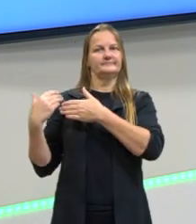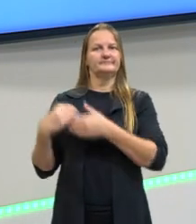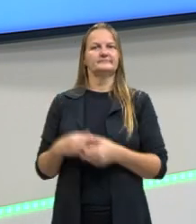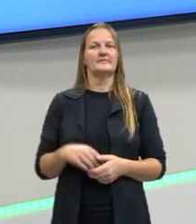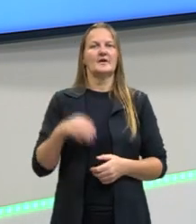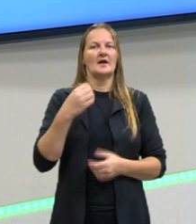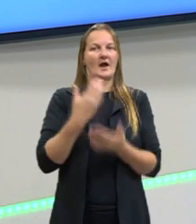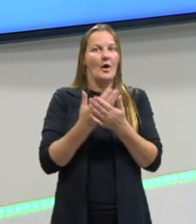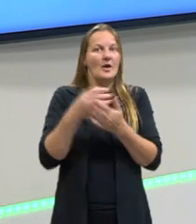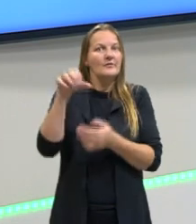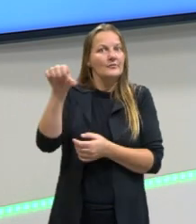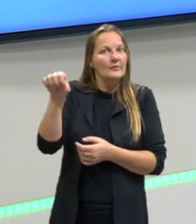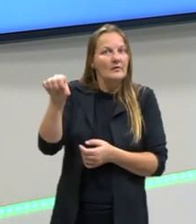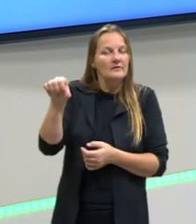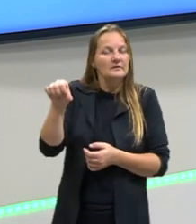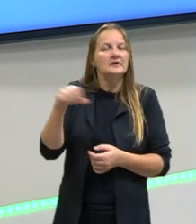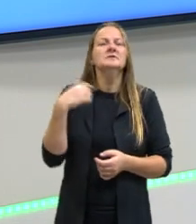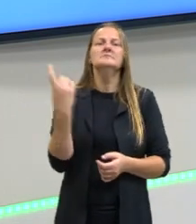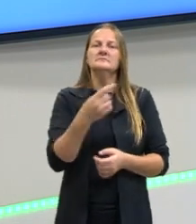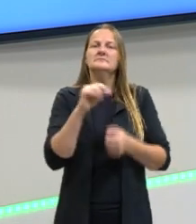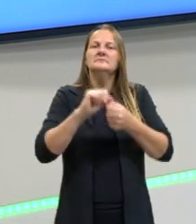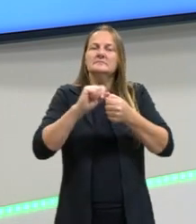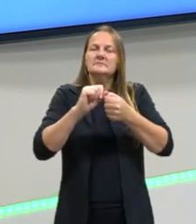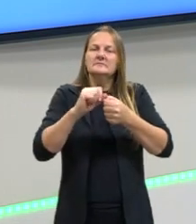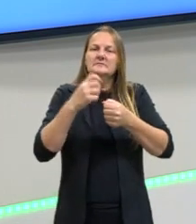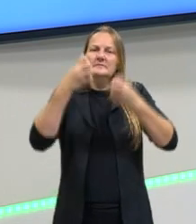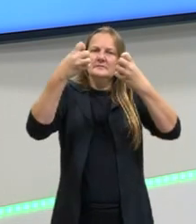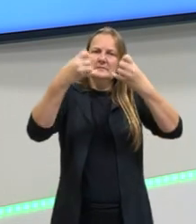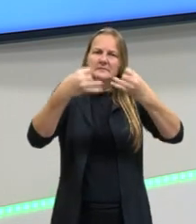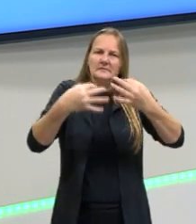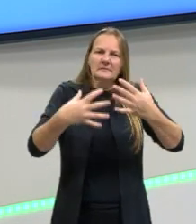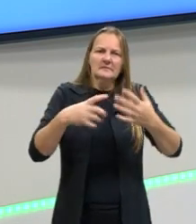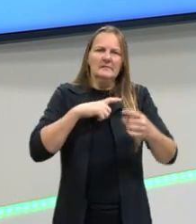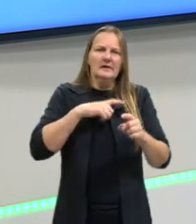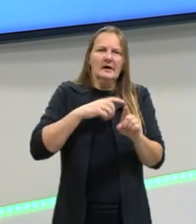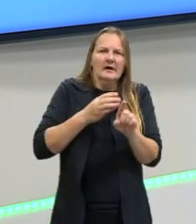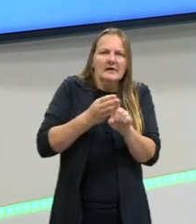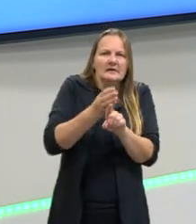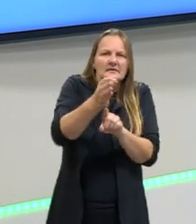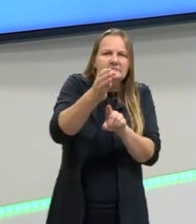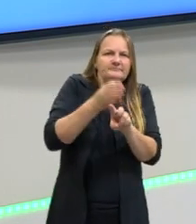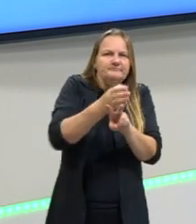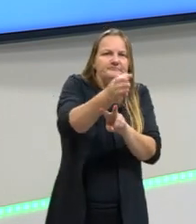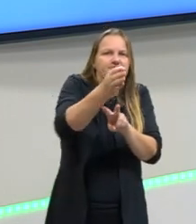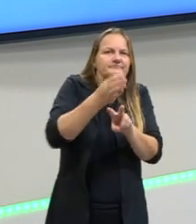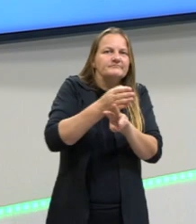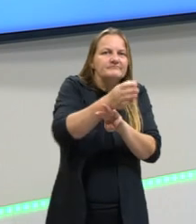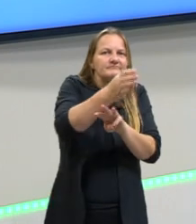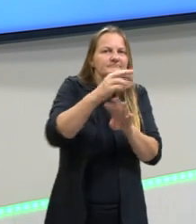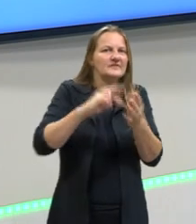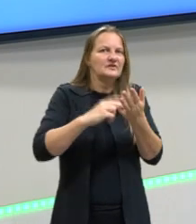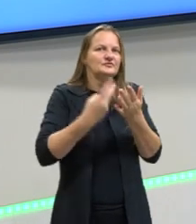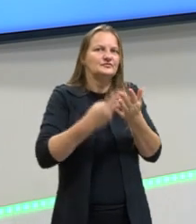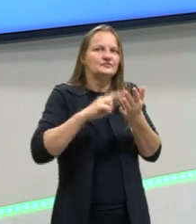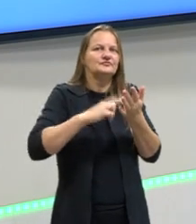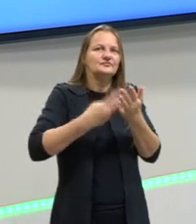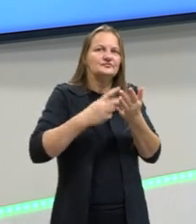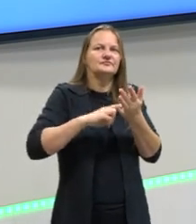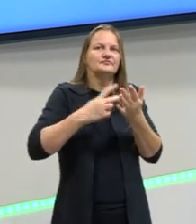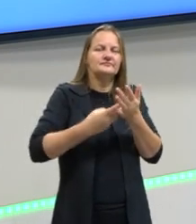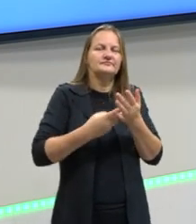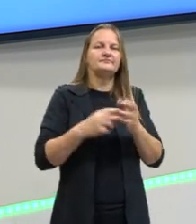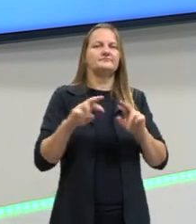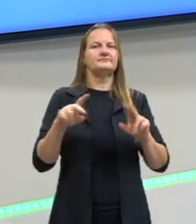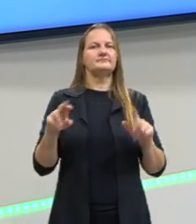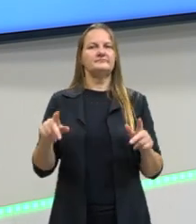9, por exemplo, a gente estava falando exatamente sobre a questão de polissemia, os vários significados que uma mesma palavra pode